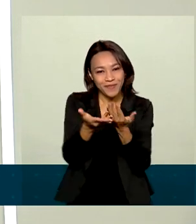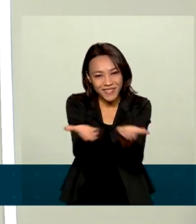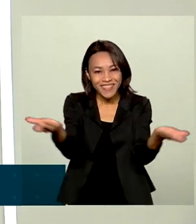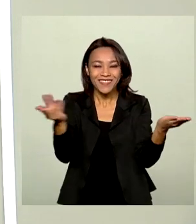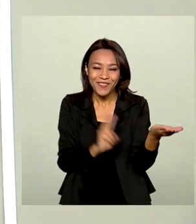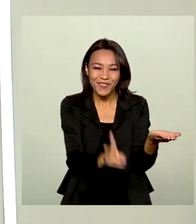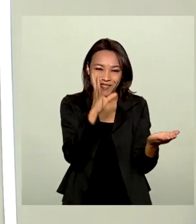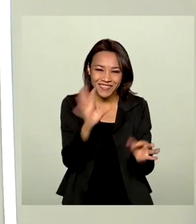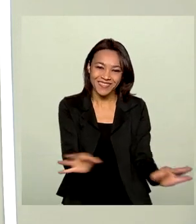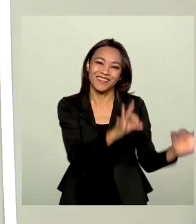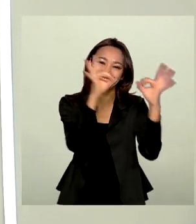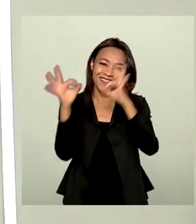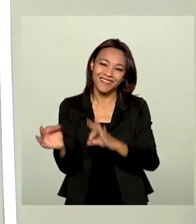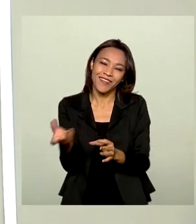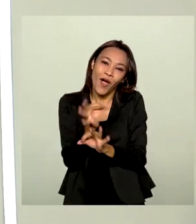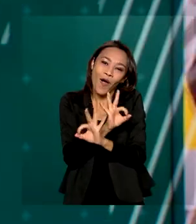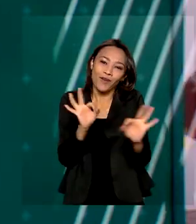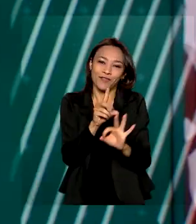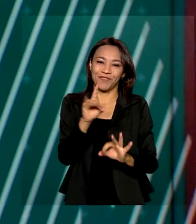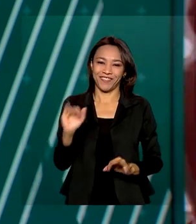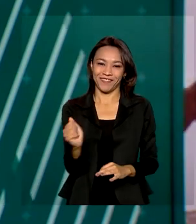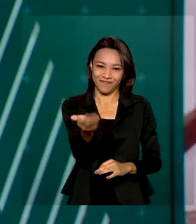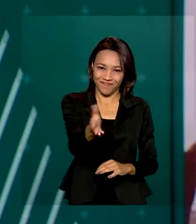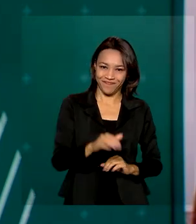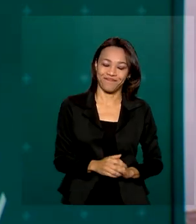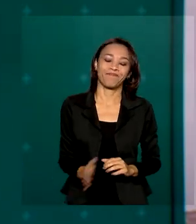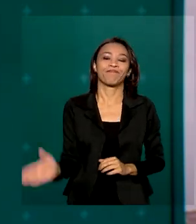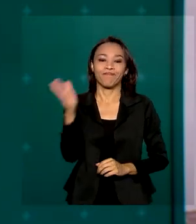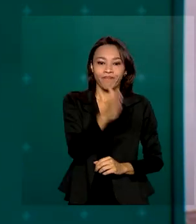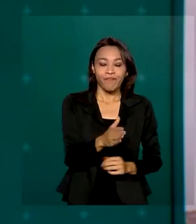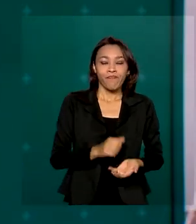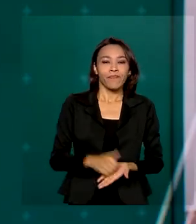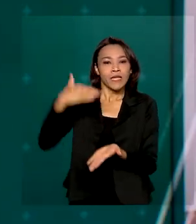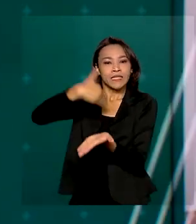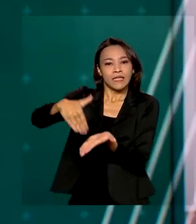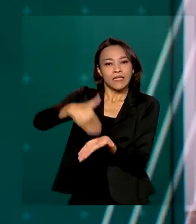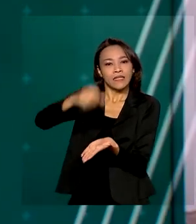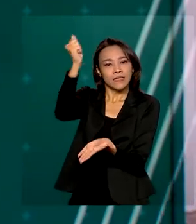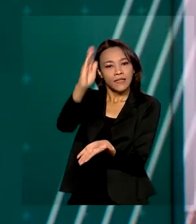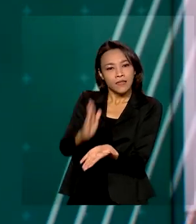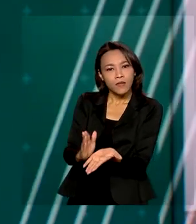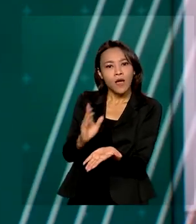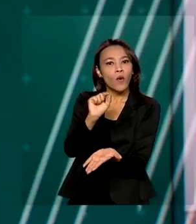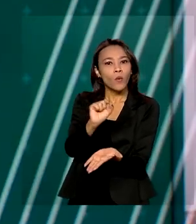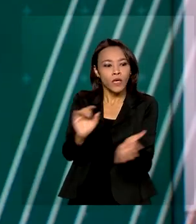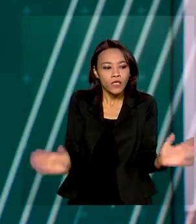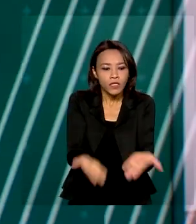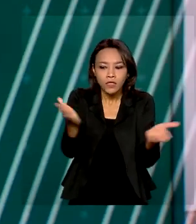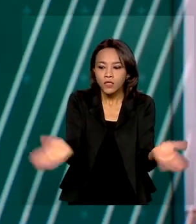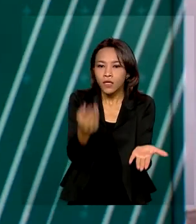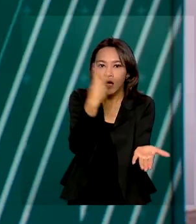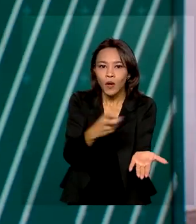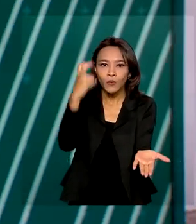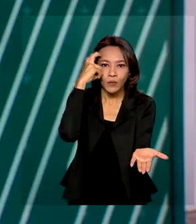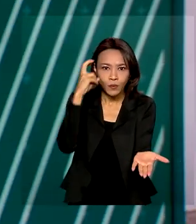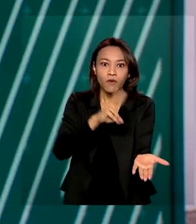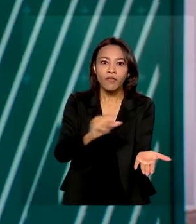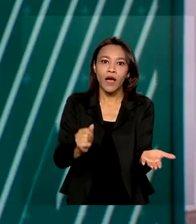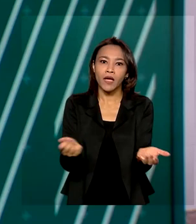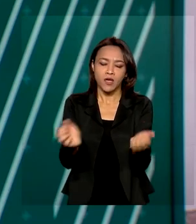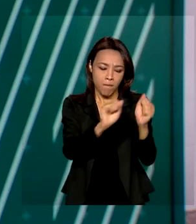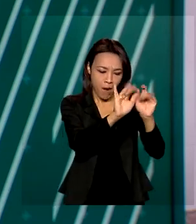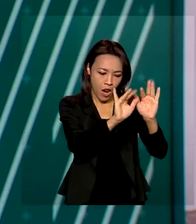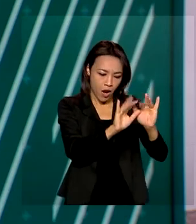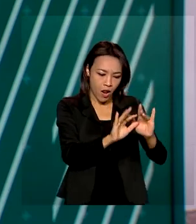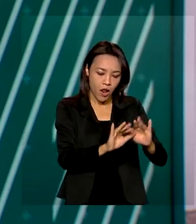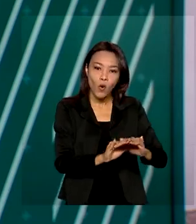hoje, continue conosco, tenha um ótimo dia. A Secretaria Nacional de Fomento e Incentivo à Cultura vai digitalizar o acervo